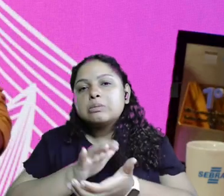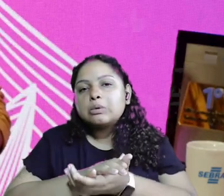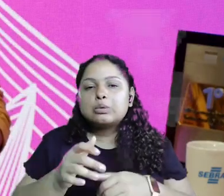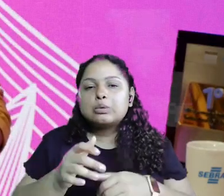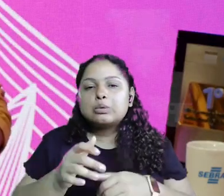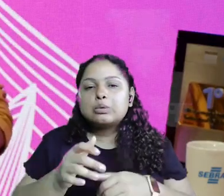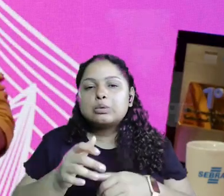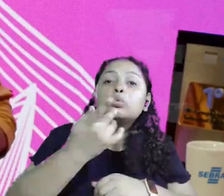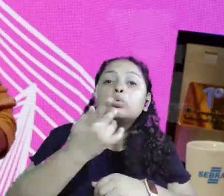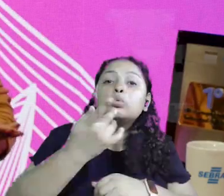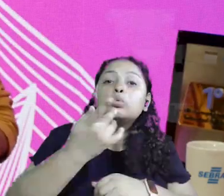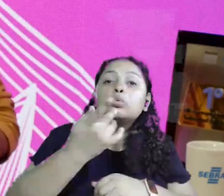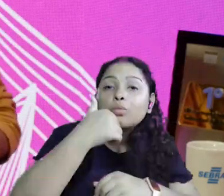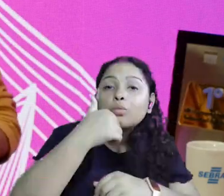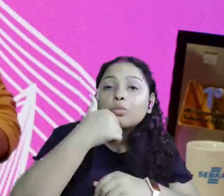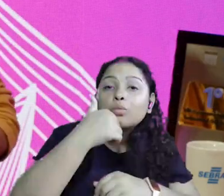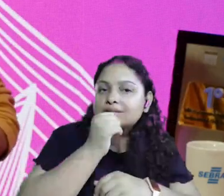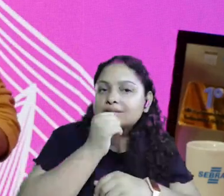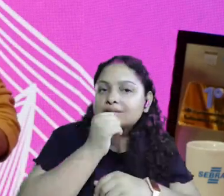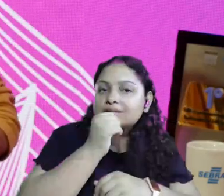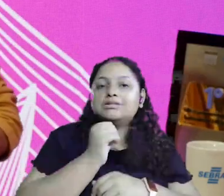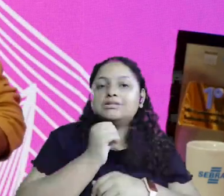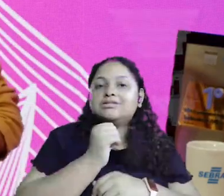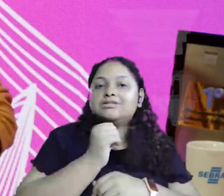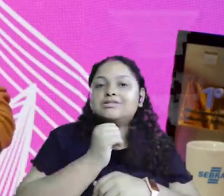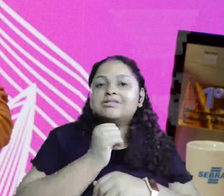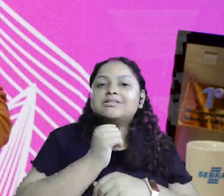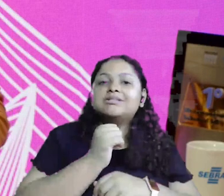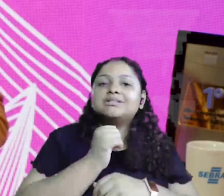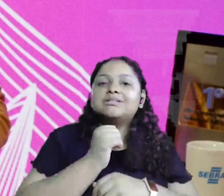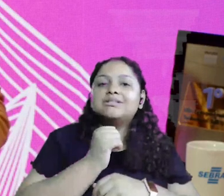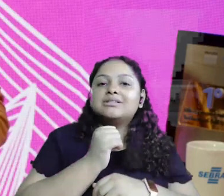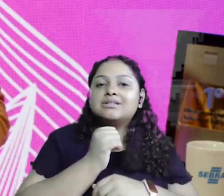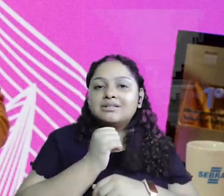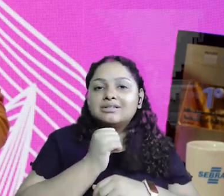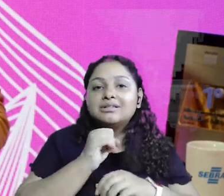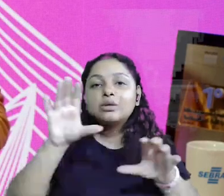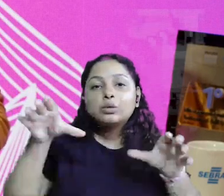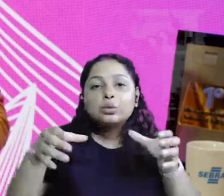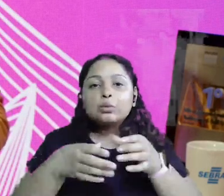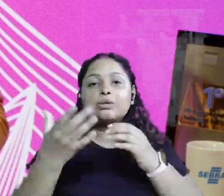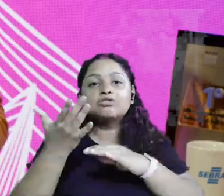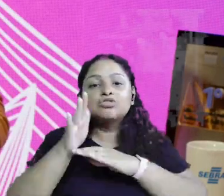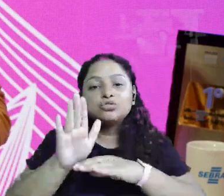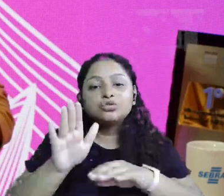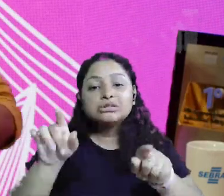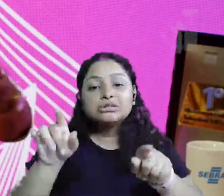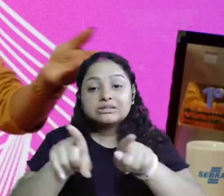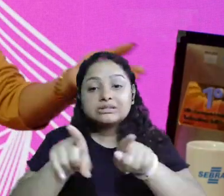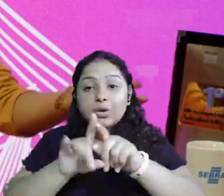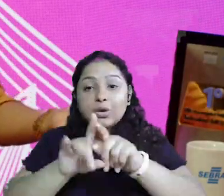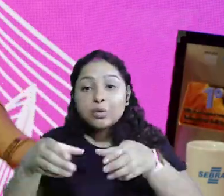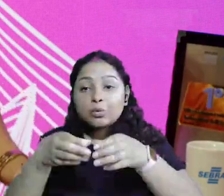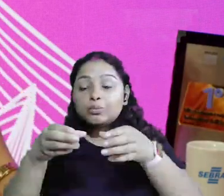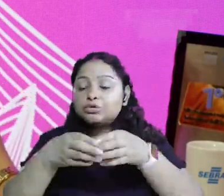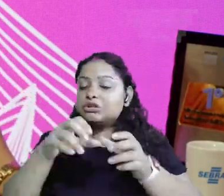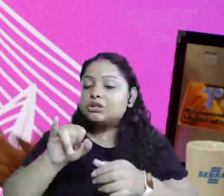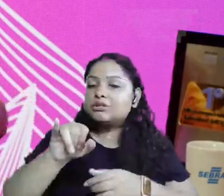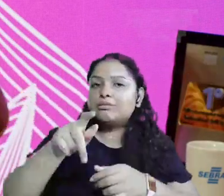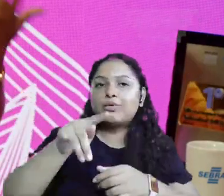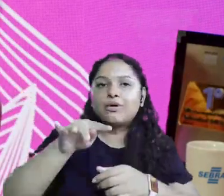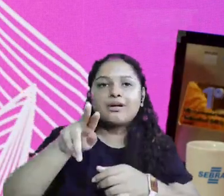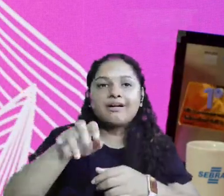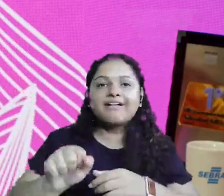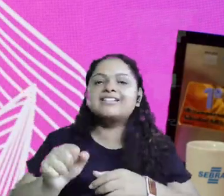marido, a sua mãe, Toda aquela rede que você tem ali ao entorno. O pessoal de Poranga que seja,